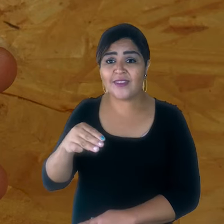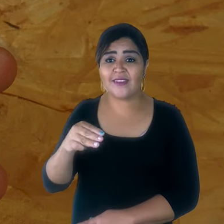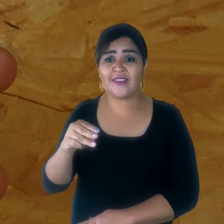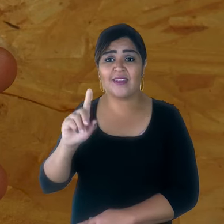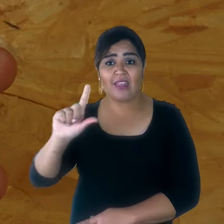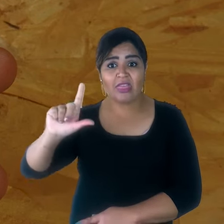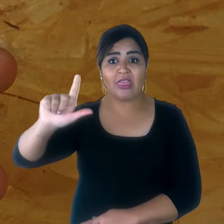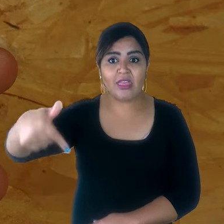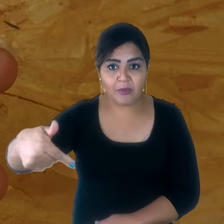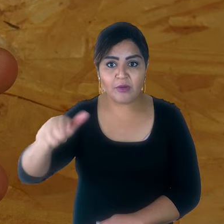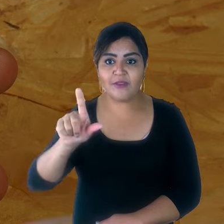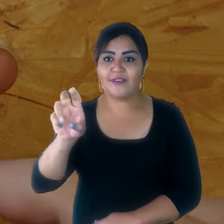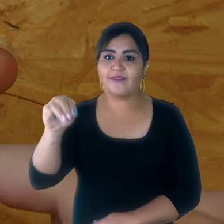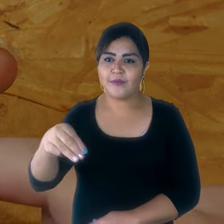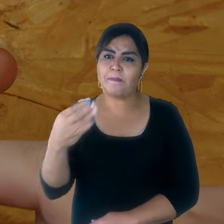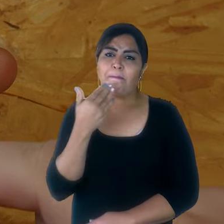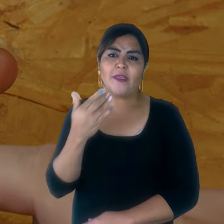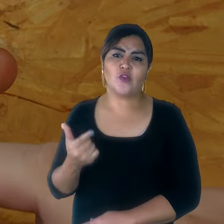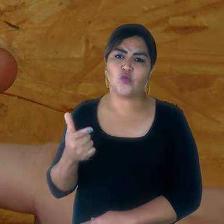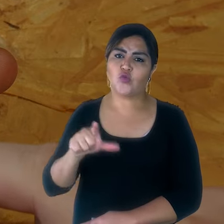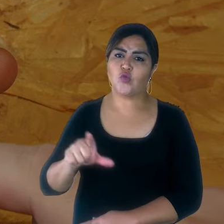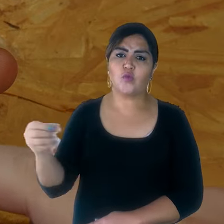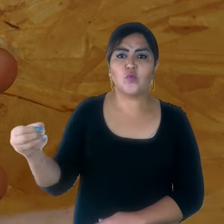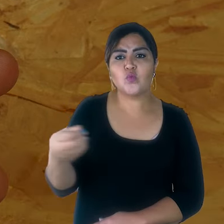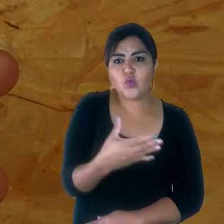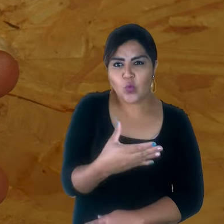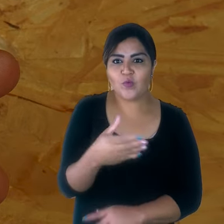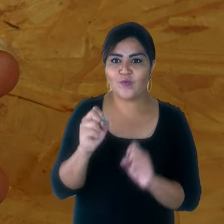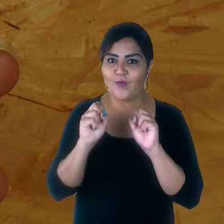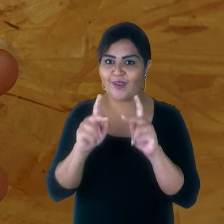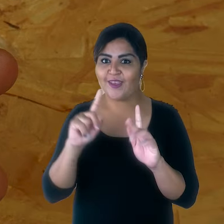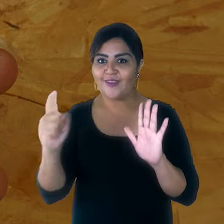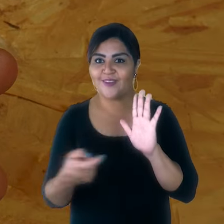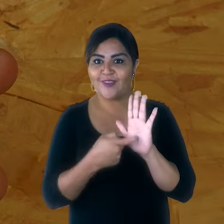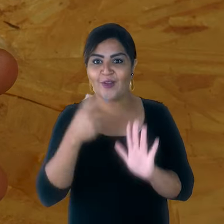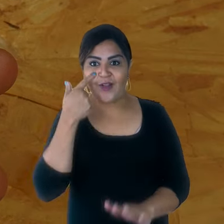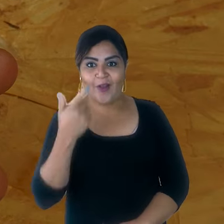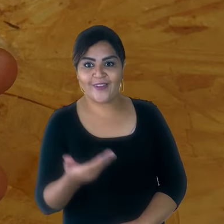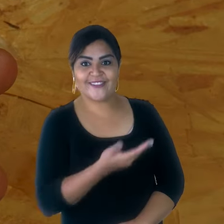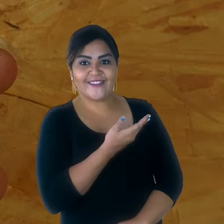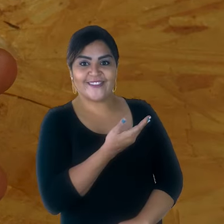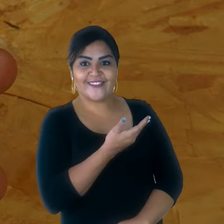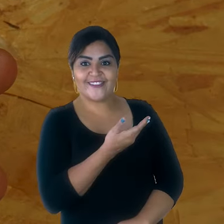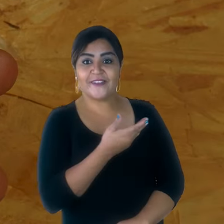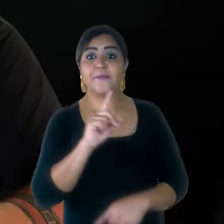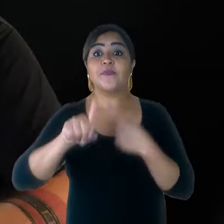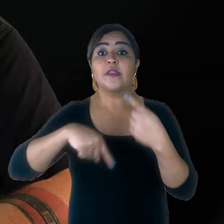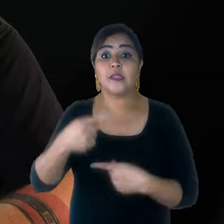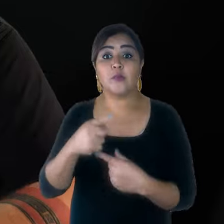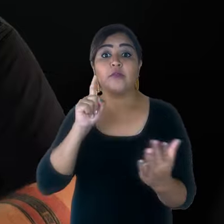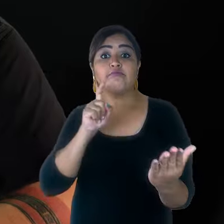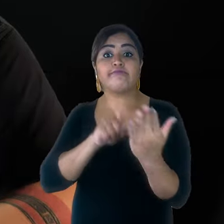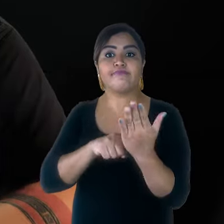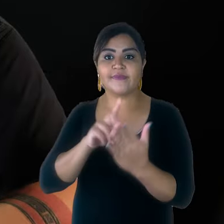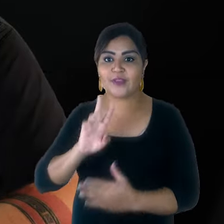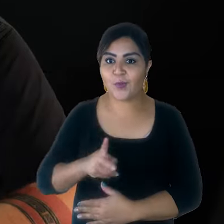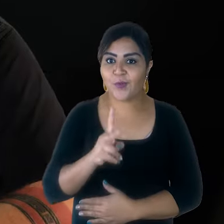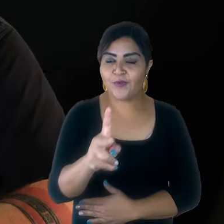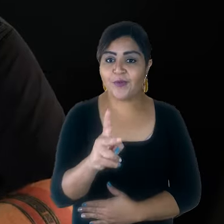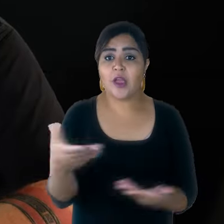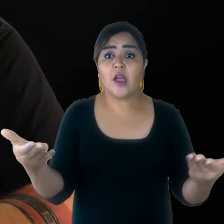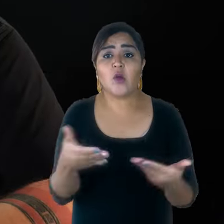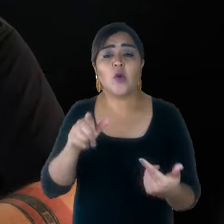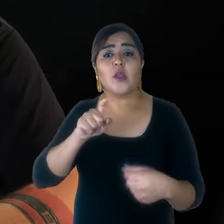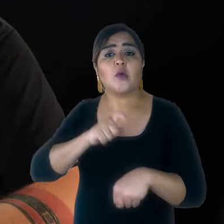em Reenviar. Toque em Confirmar. Chegou o momento de criar uma senha. Importante, não